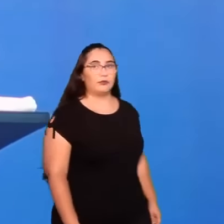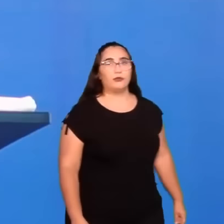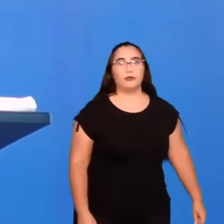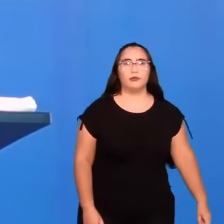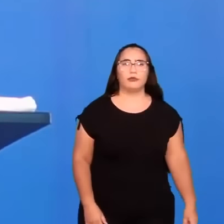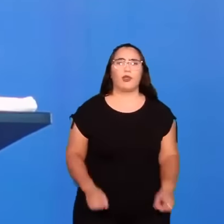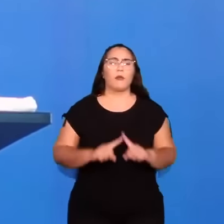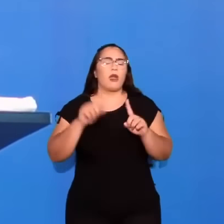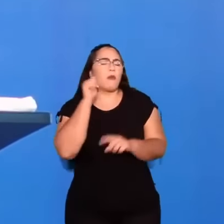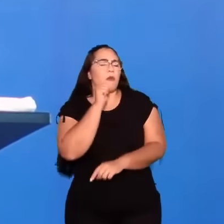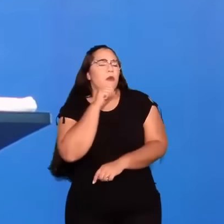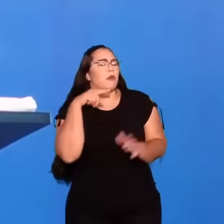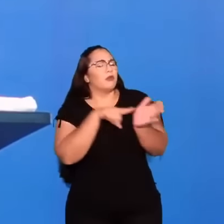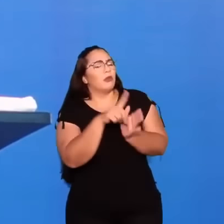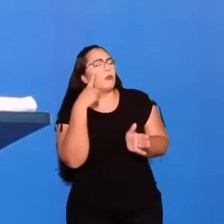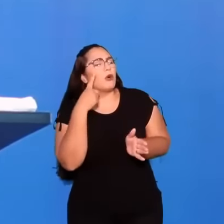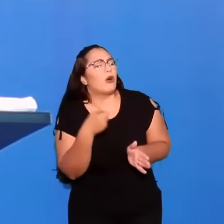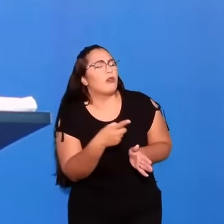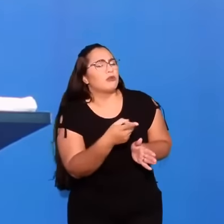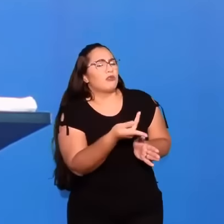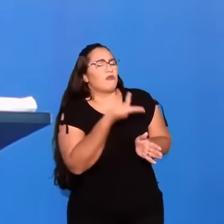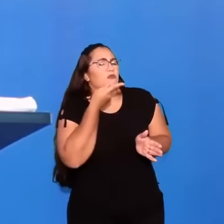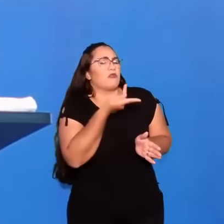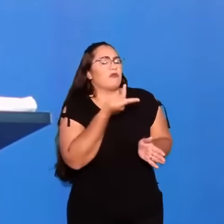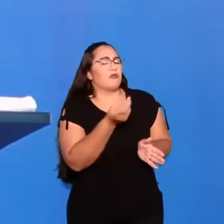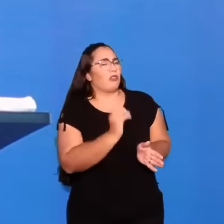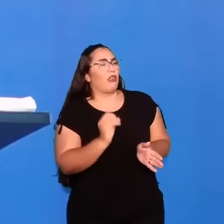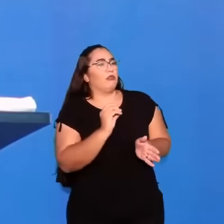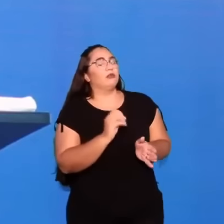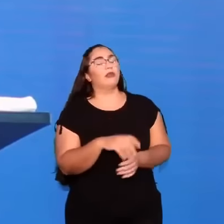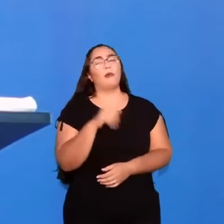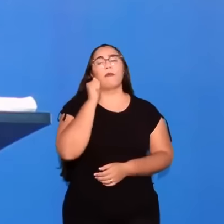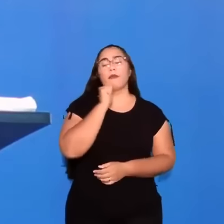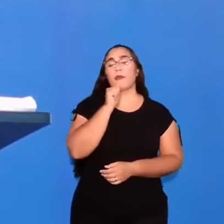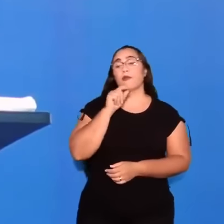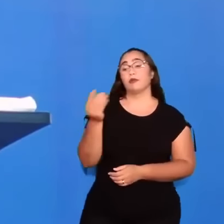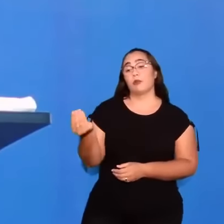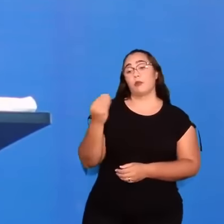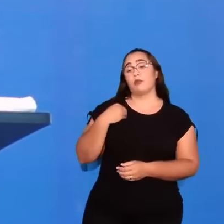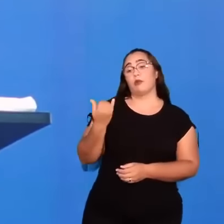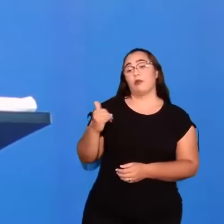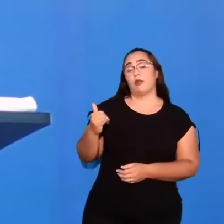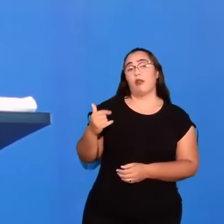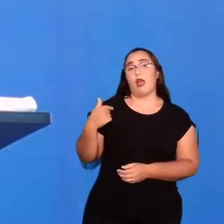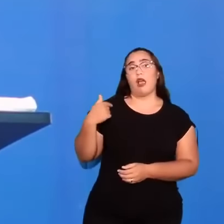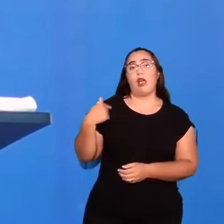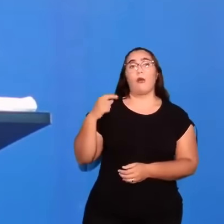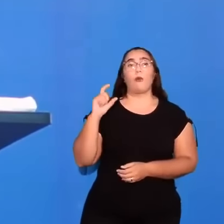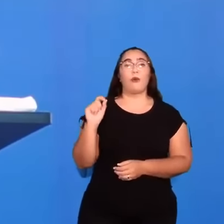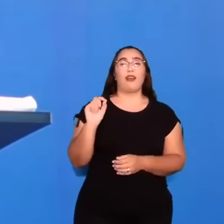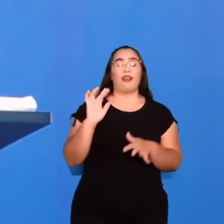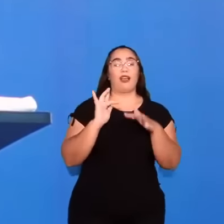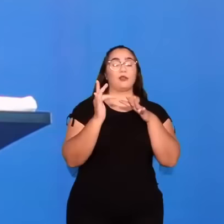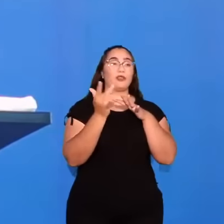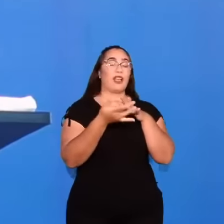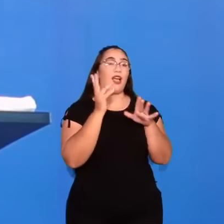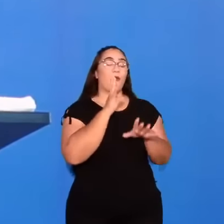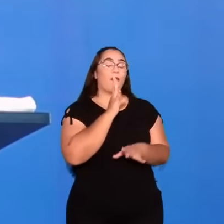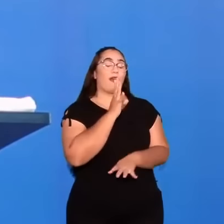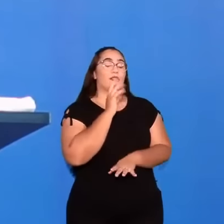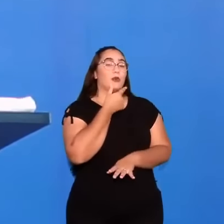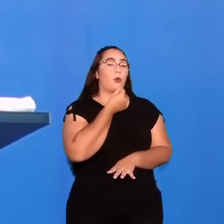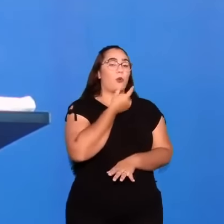Mas aí a mãe perguntou, porquê que você não falou para nós? Mãe, desde que você me deu o celular, eu entrei em uma rede, conheci um homem.